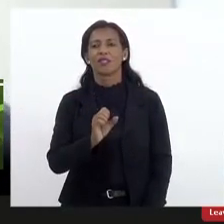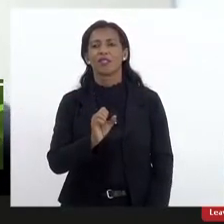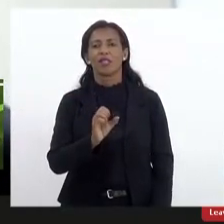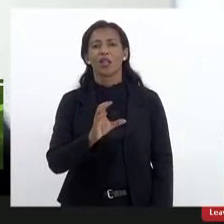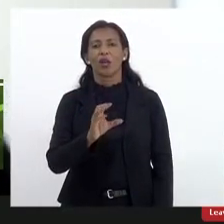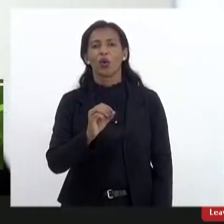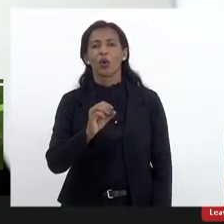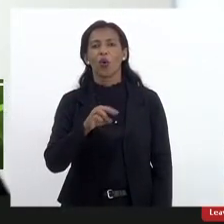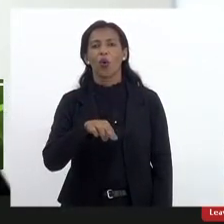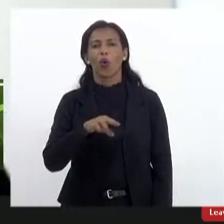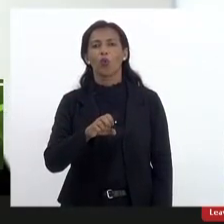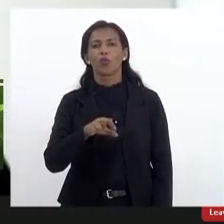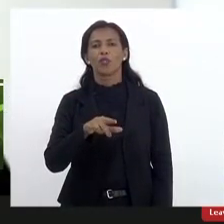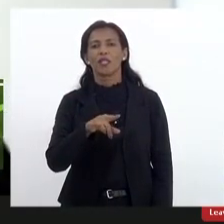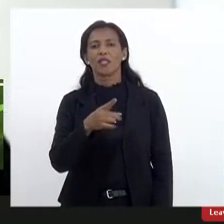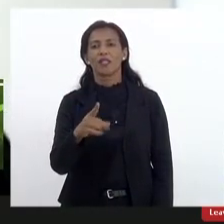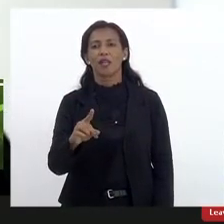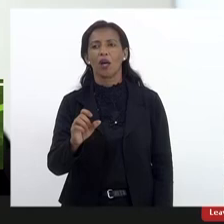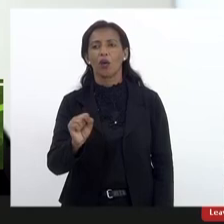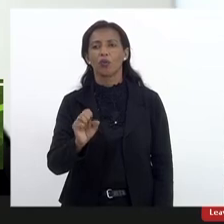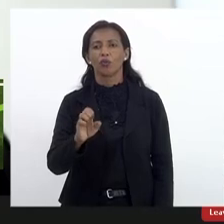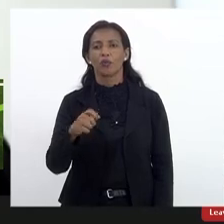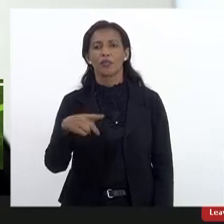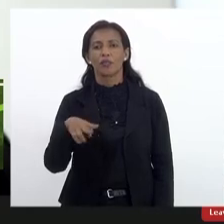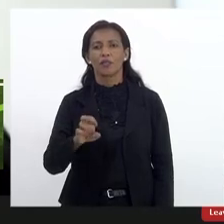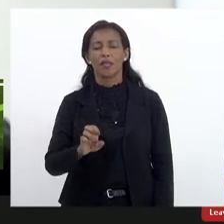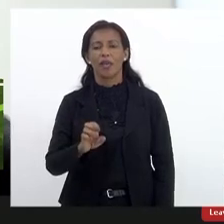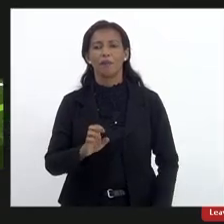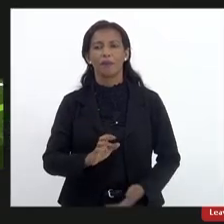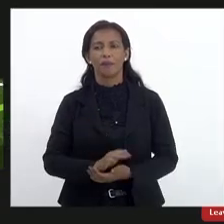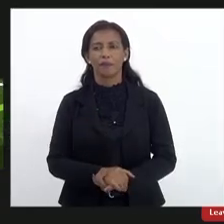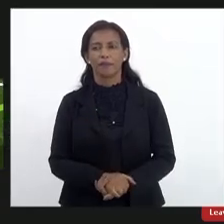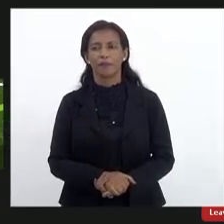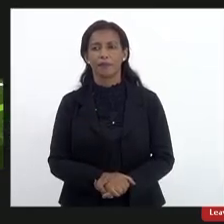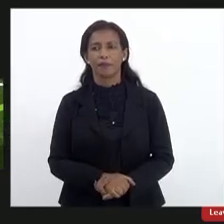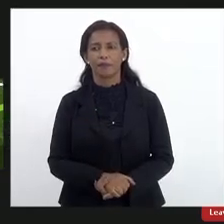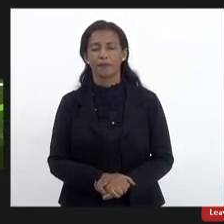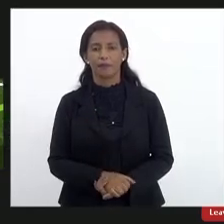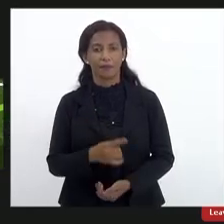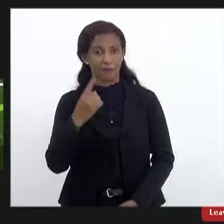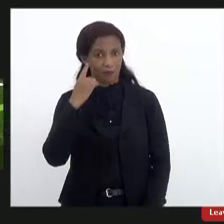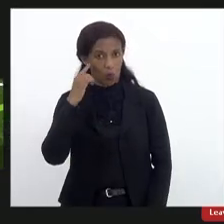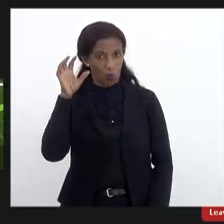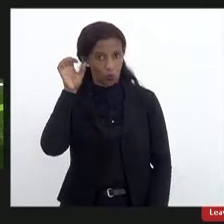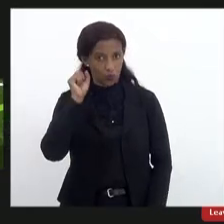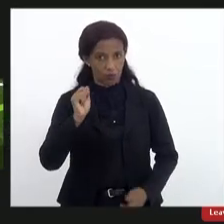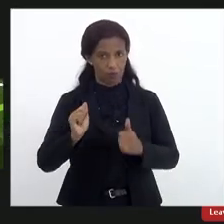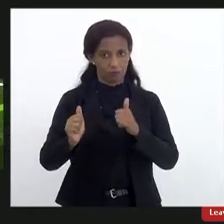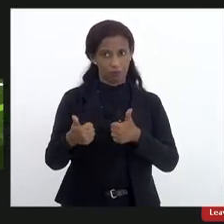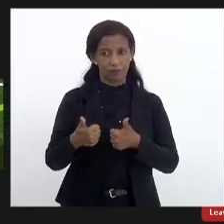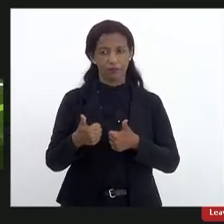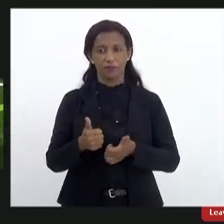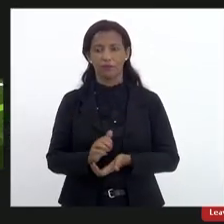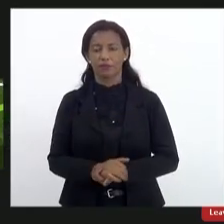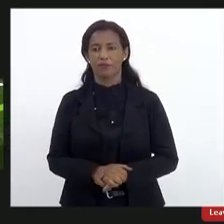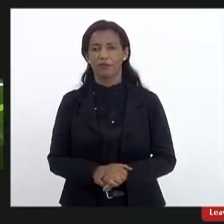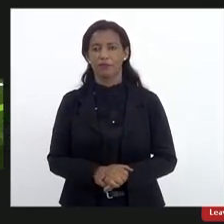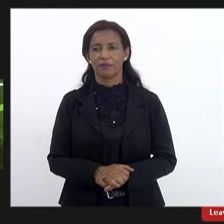CEP Sãozinha está conectada estou está me ouvindo né estou sim